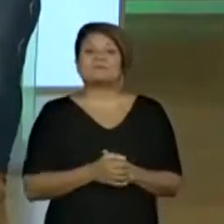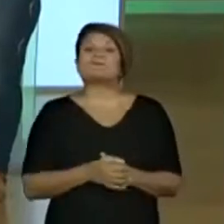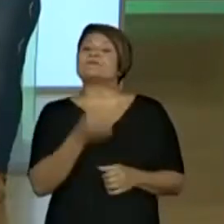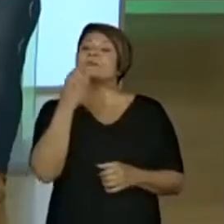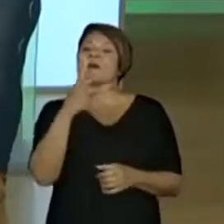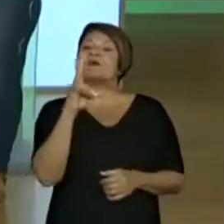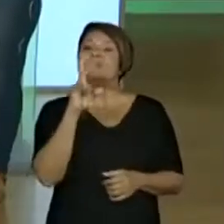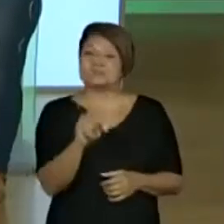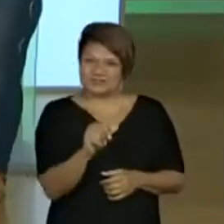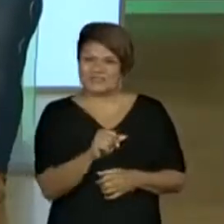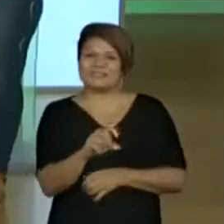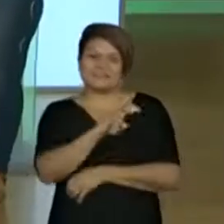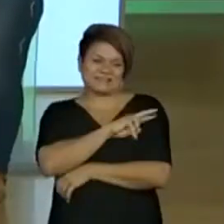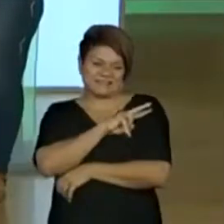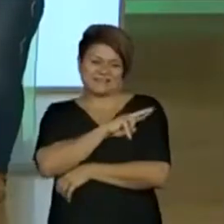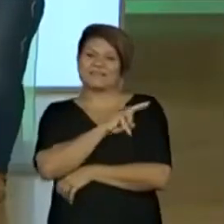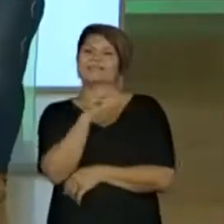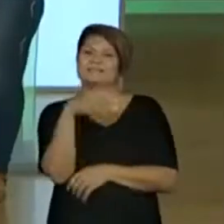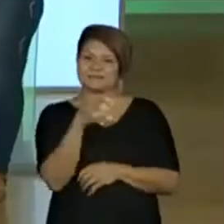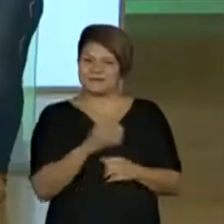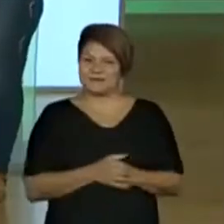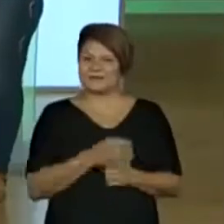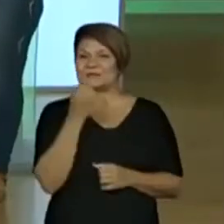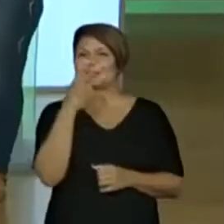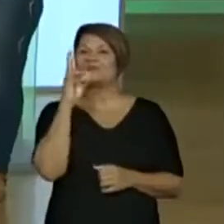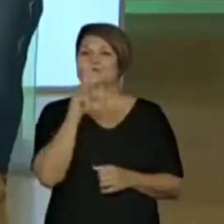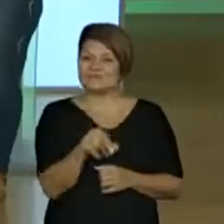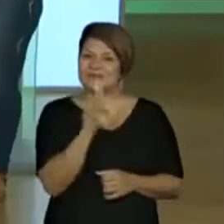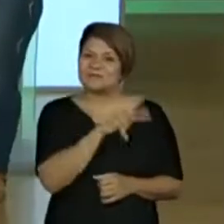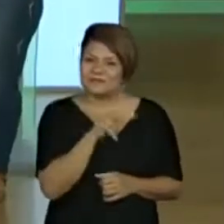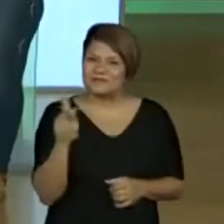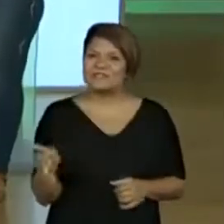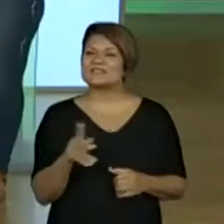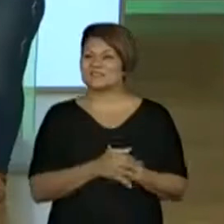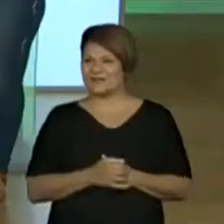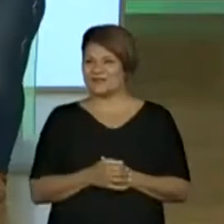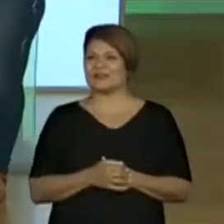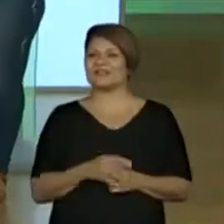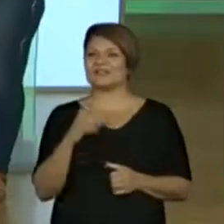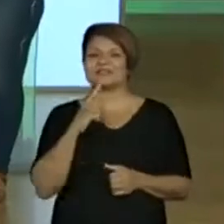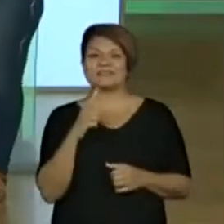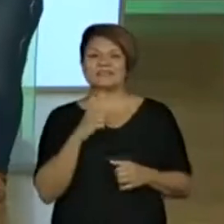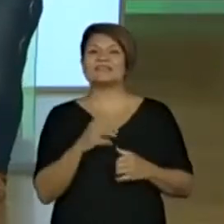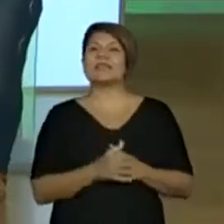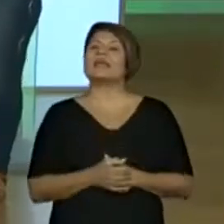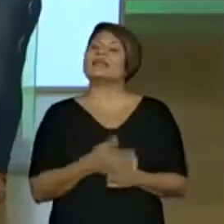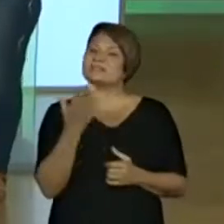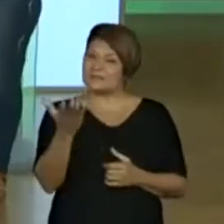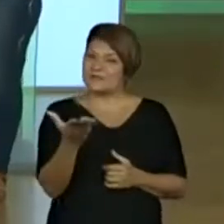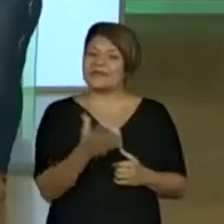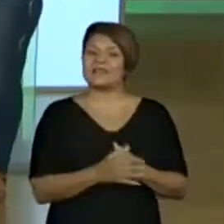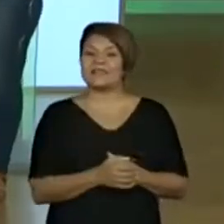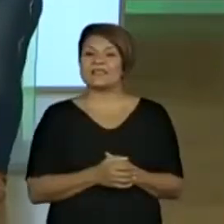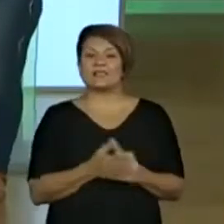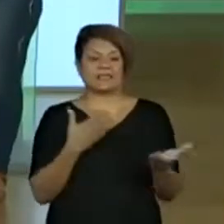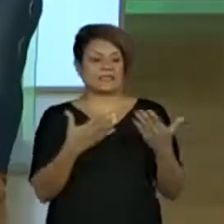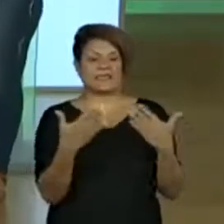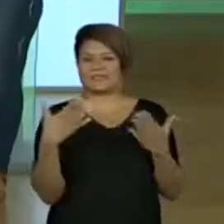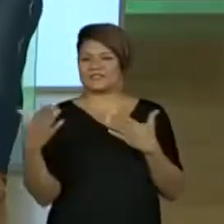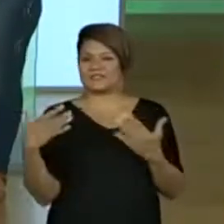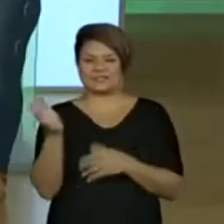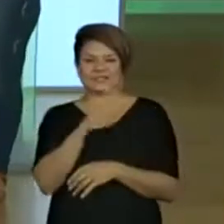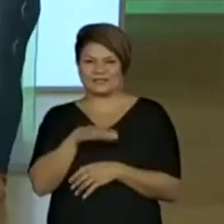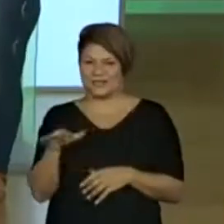dia, segundo ano! Bom dia, professores que já acordaram aí cedinho, já estão aí interagindo com os nossos alunos,